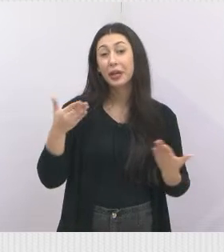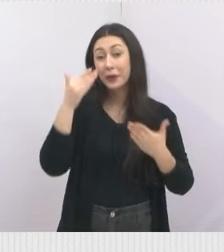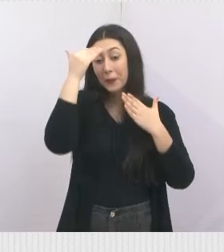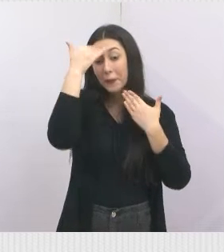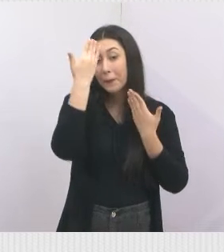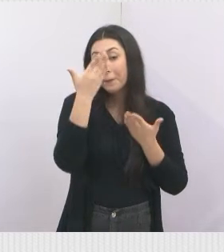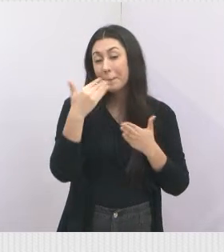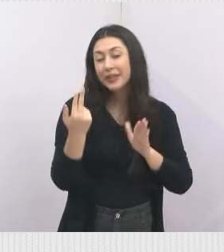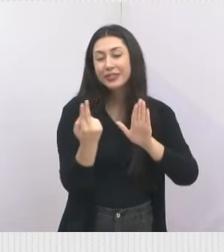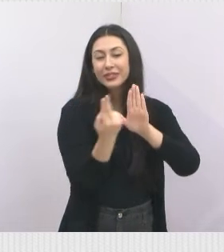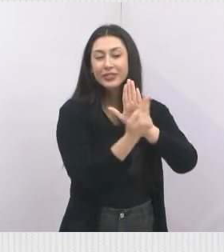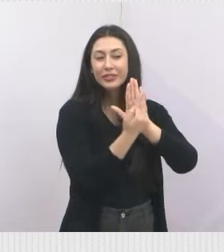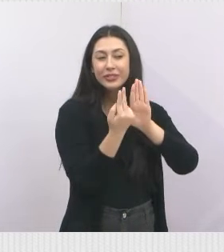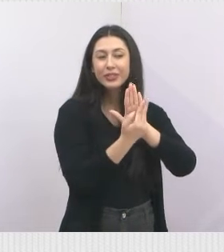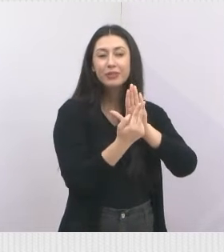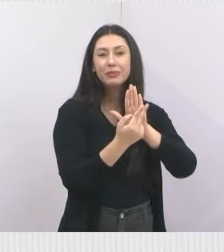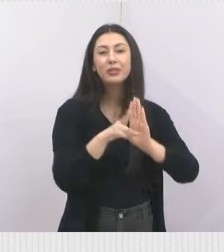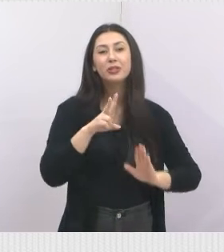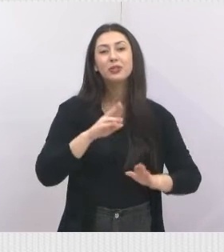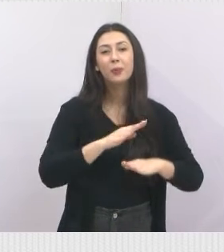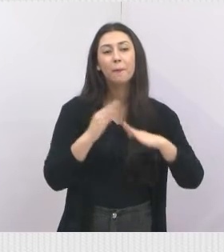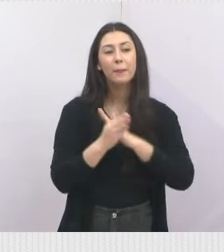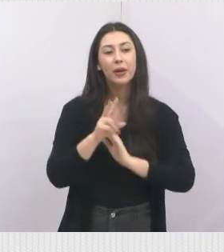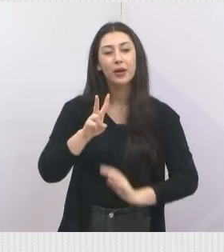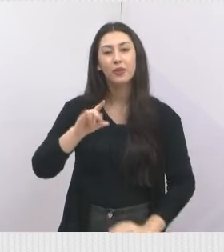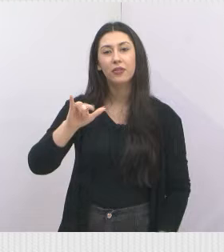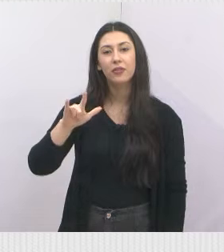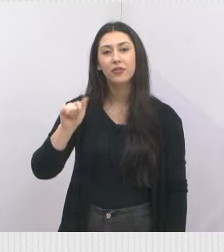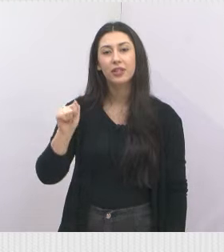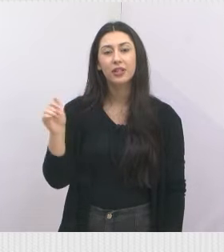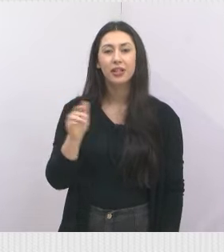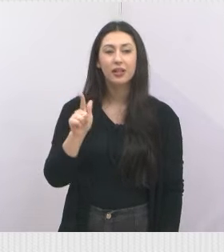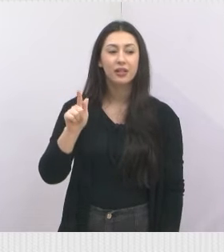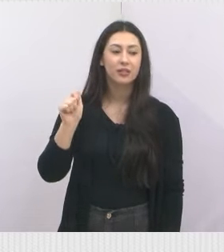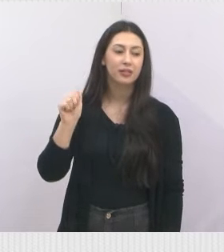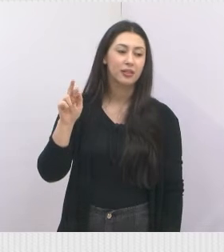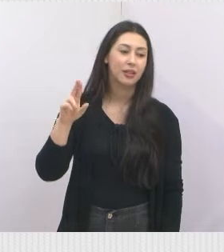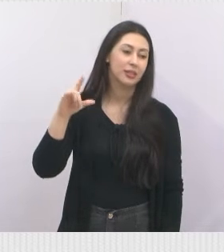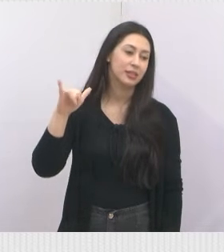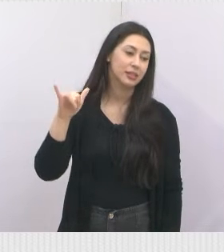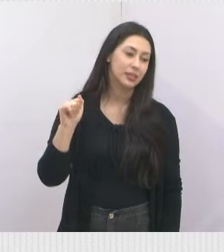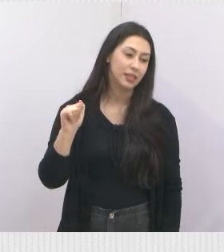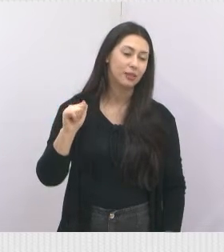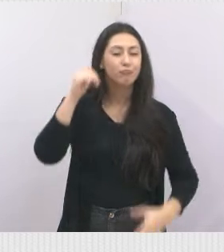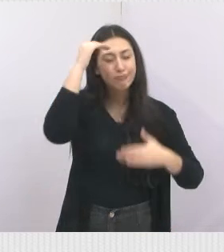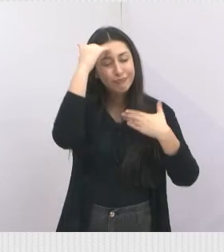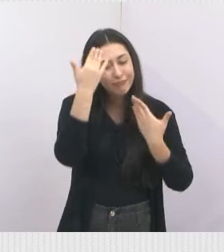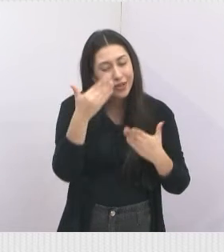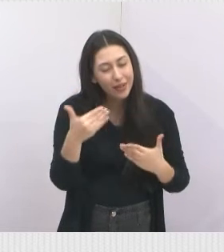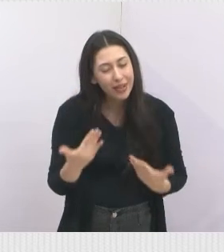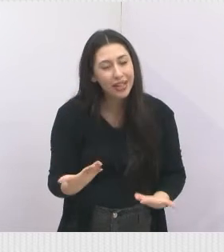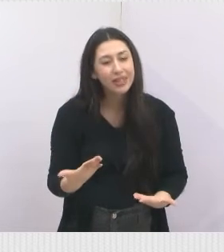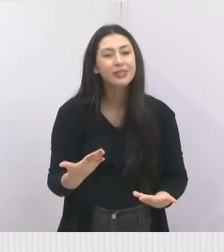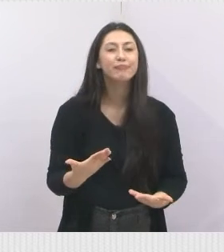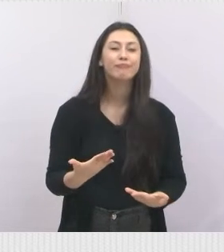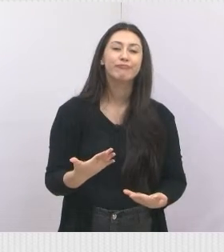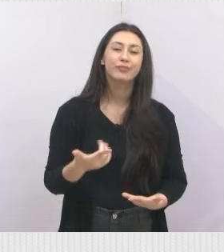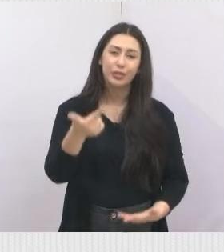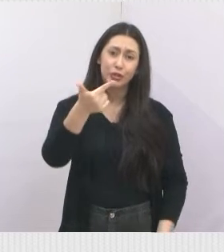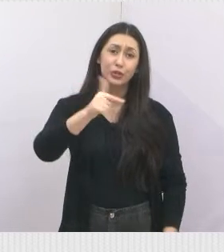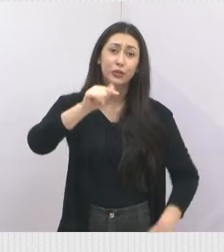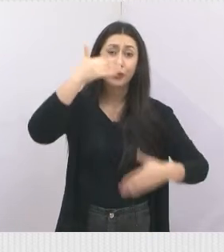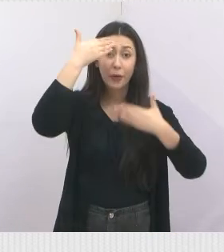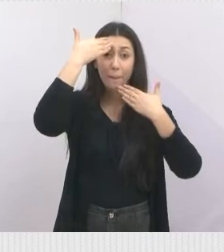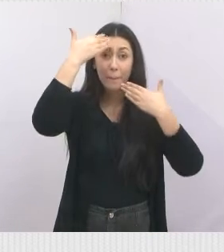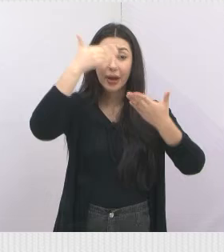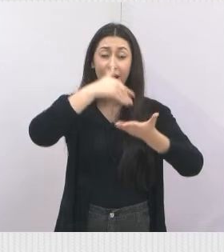nomeação dessa creche lá no Vila Garcia, que é o bairro onde ela morou. Então, uma homenagem muito bacana. Mais uma vez, obrigada a toda